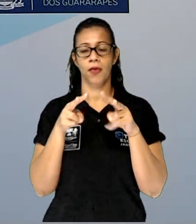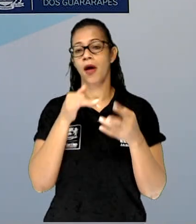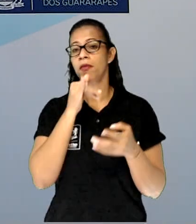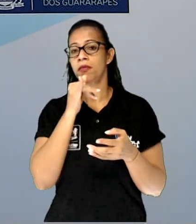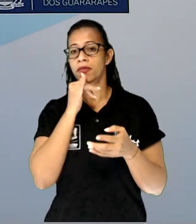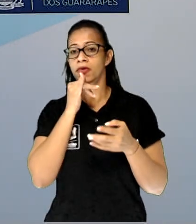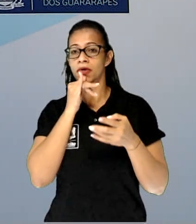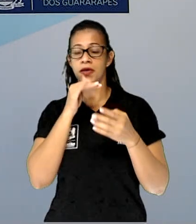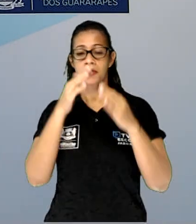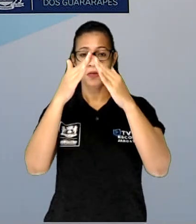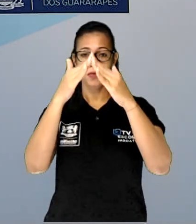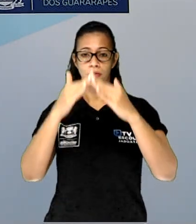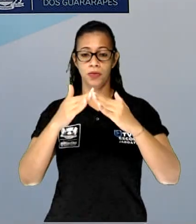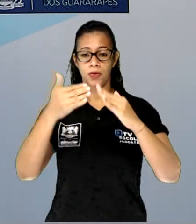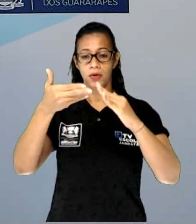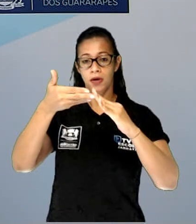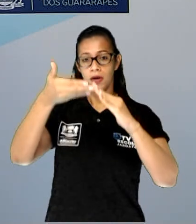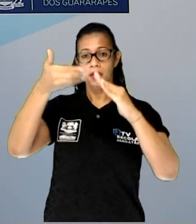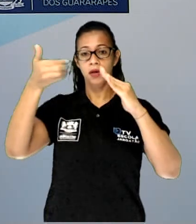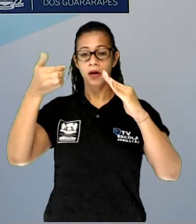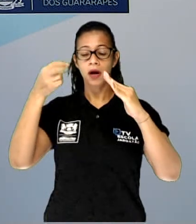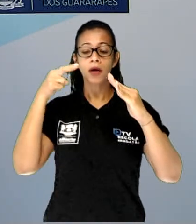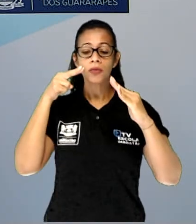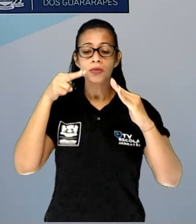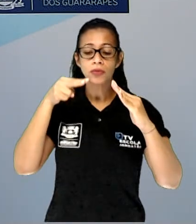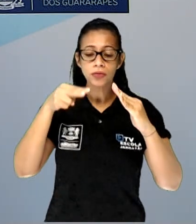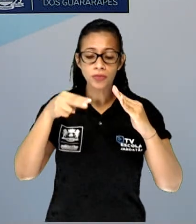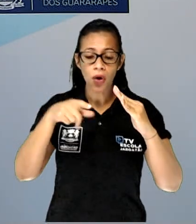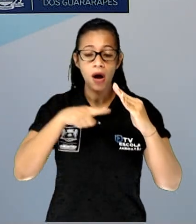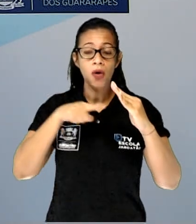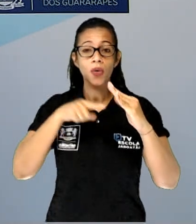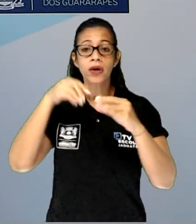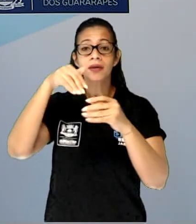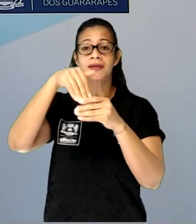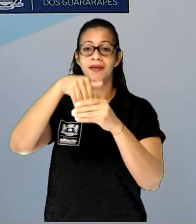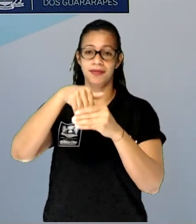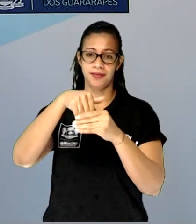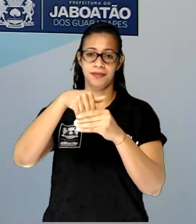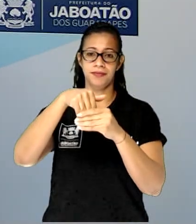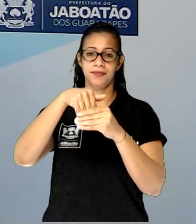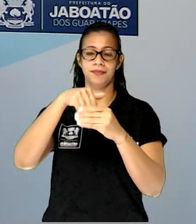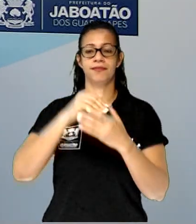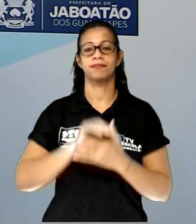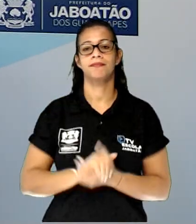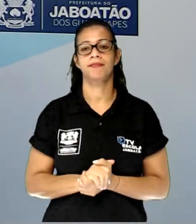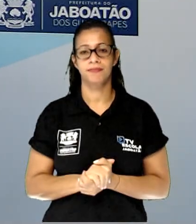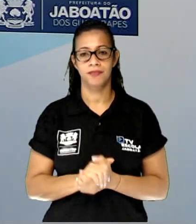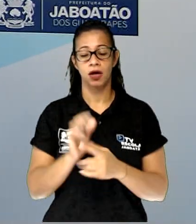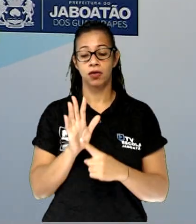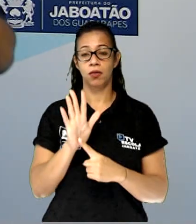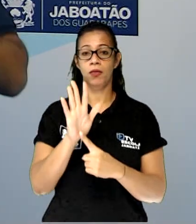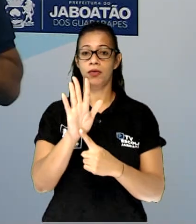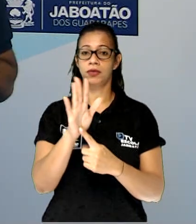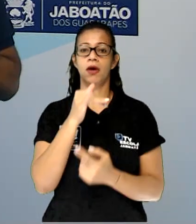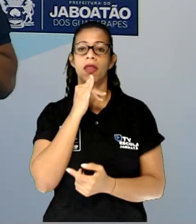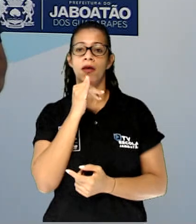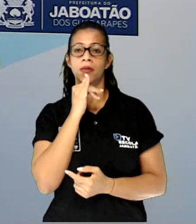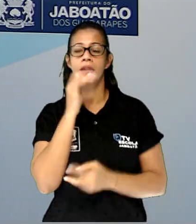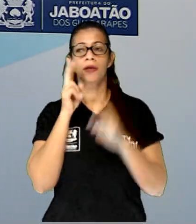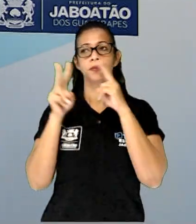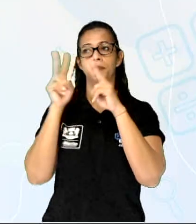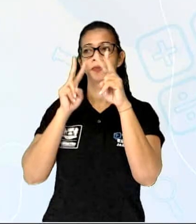e observando cada detalhe. A gente percebe que a escala está sendo informada aqui, dizendo assim, veja aí na sua tela,